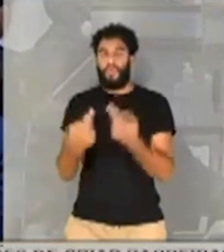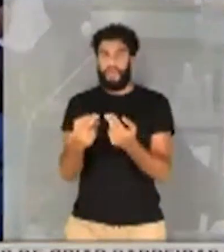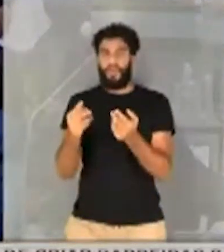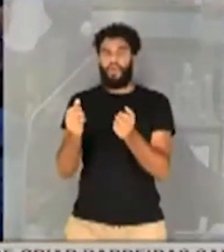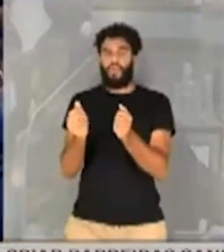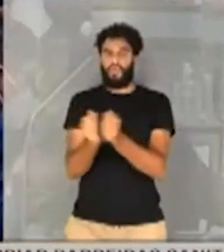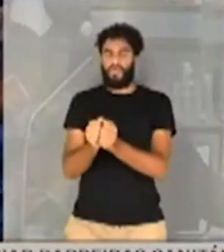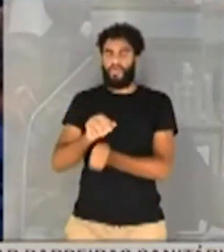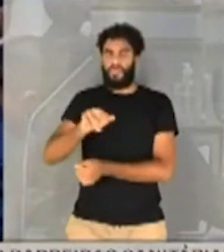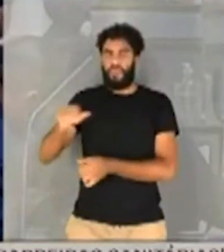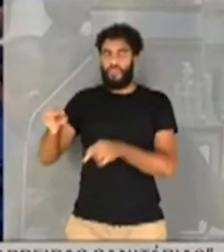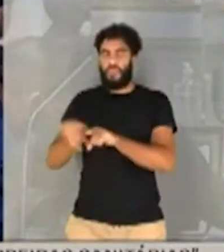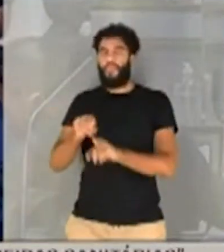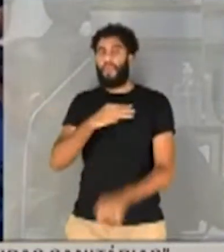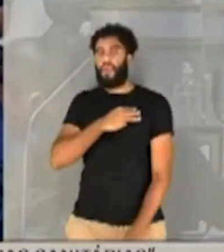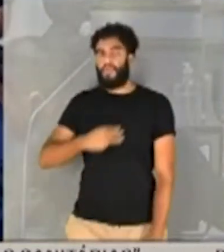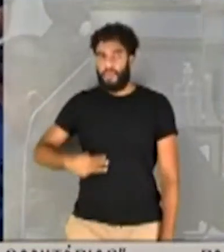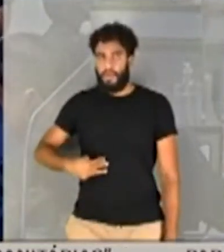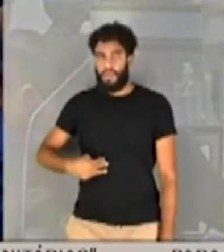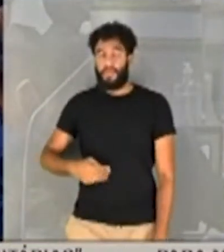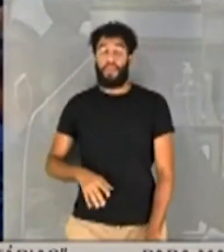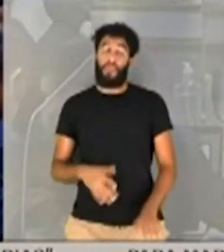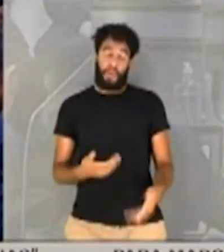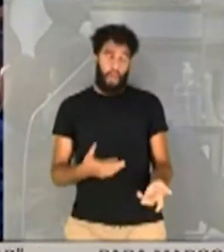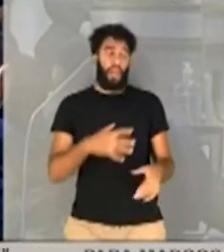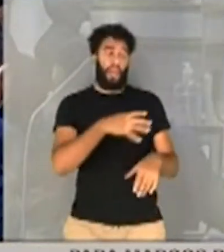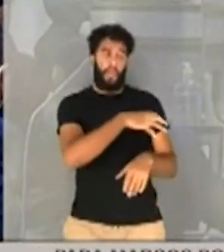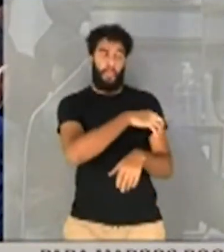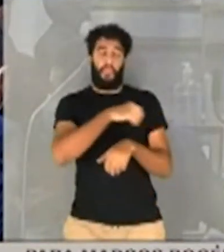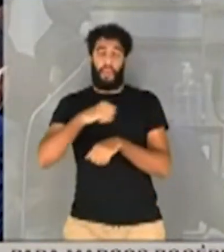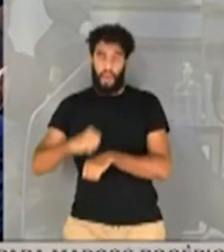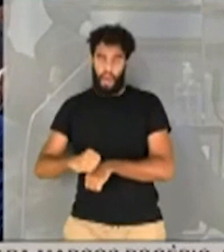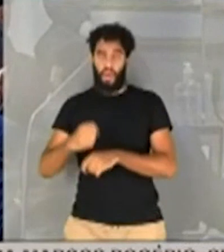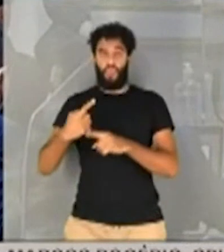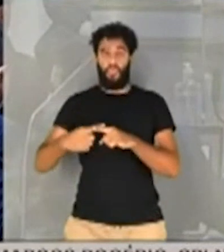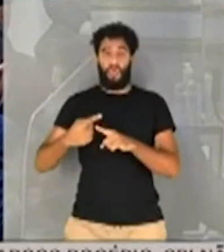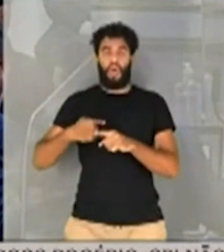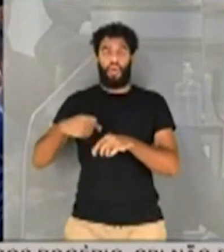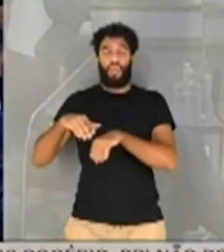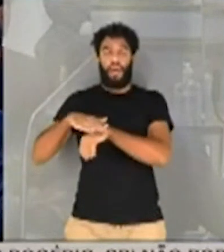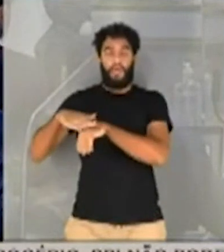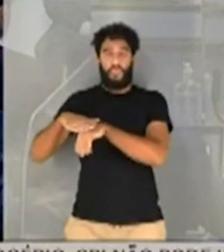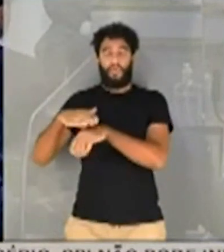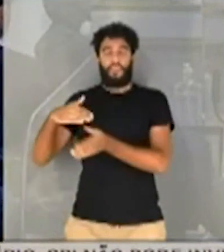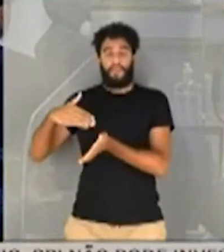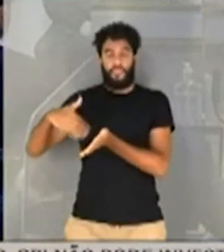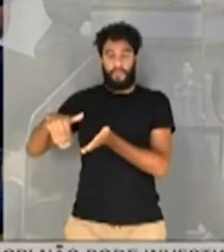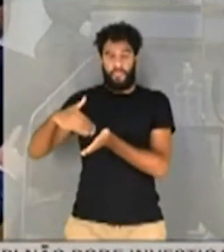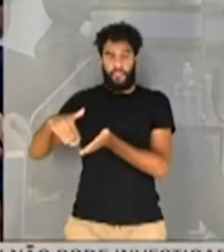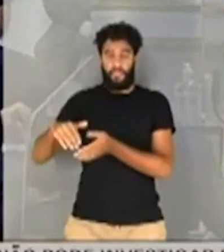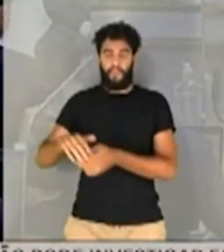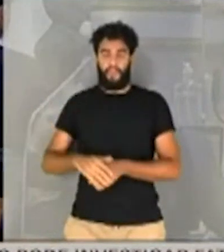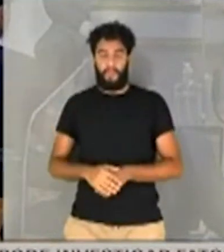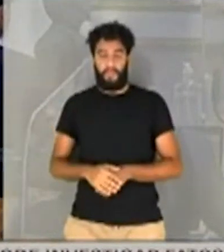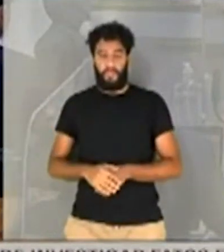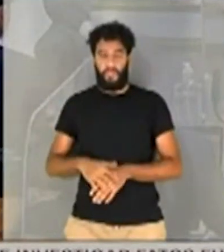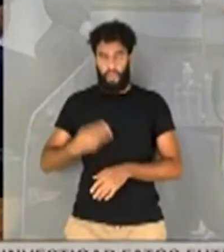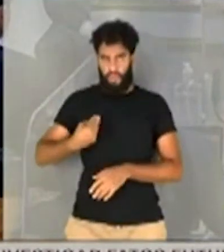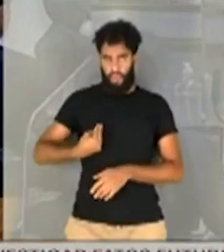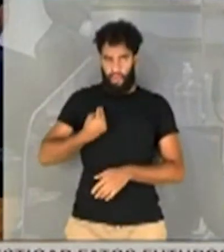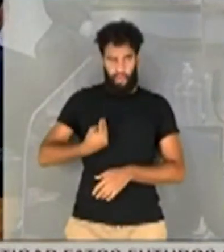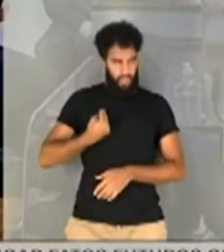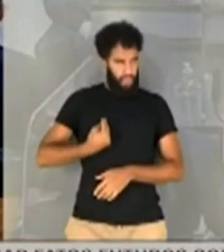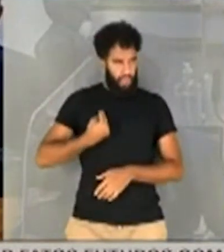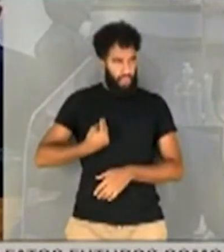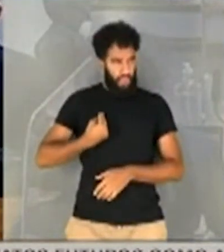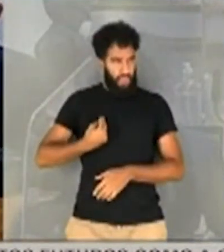e o ministro? Não, eles foram me buscar, porque eu estava lá conversando com o secretário... Eles moram em Brasília? Eles